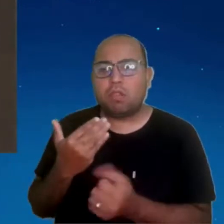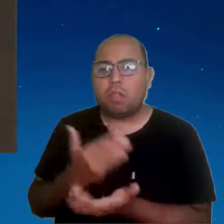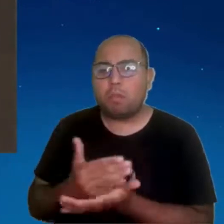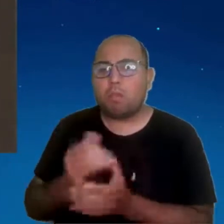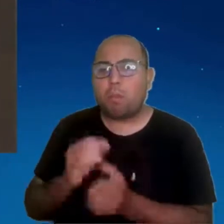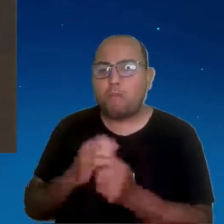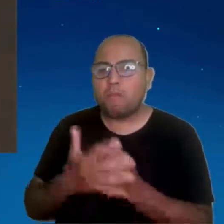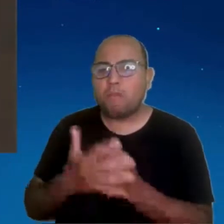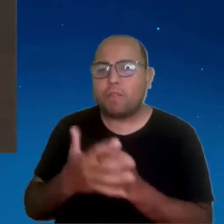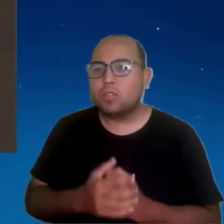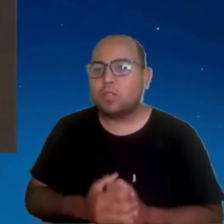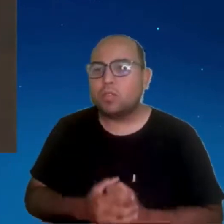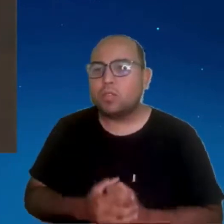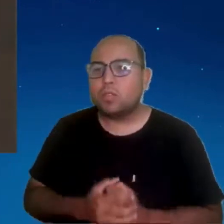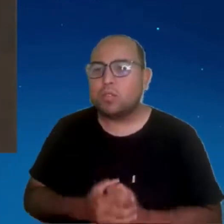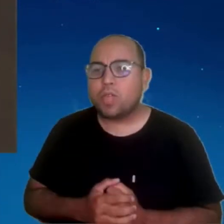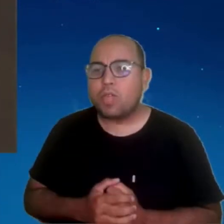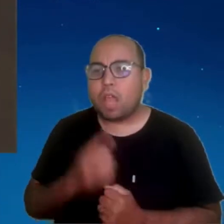Foi?